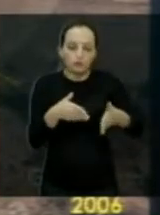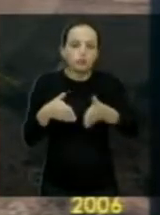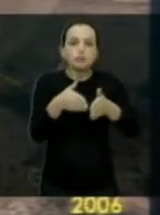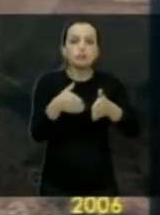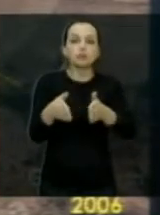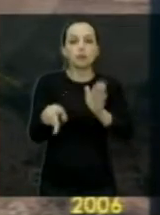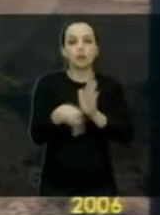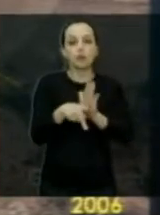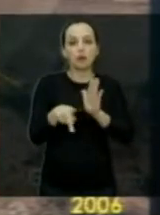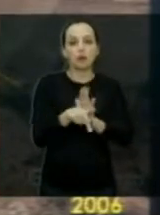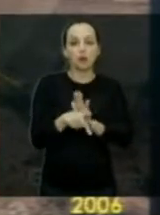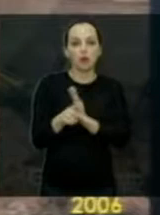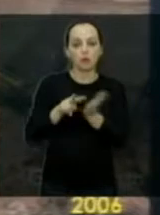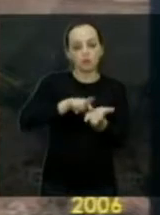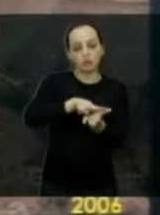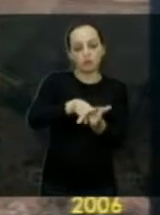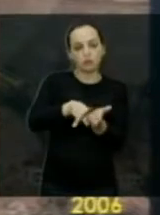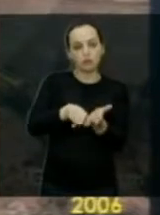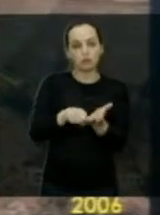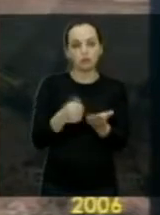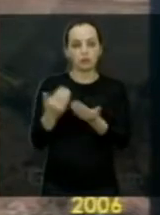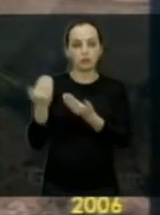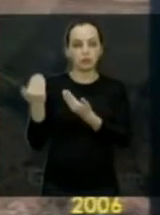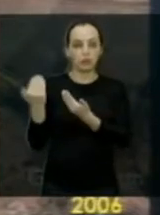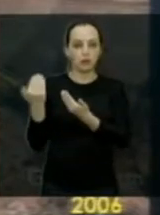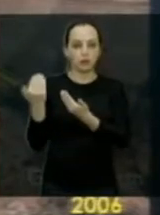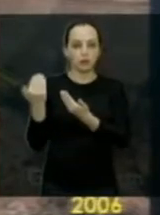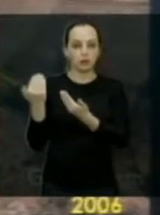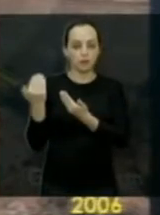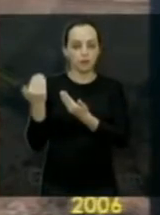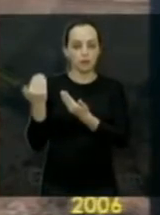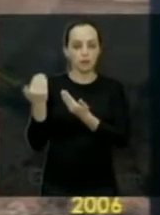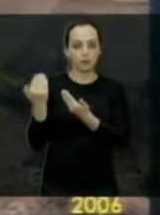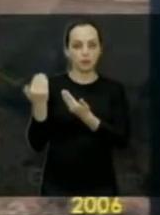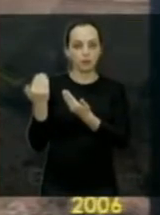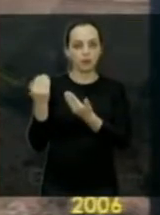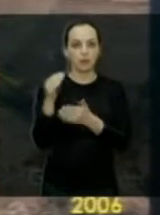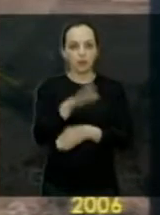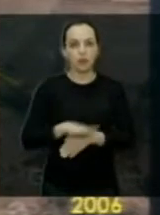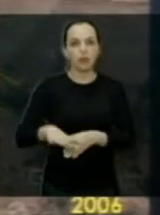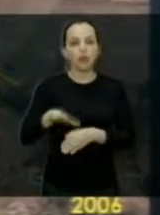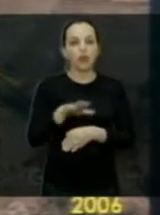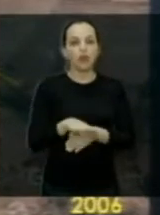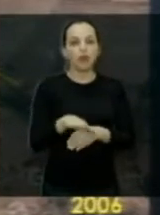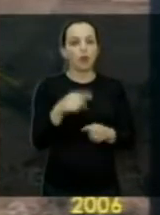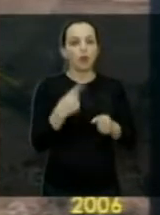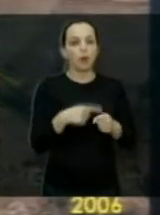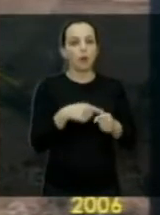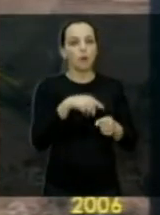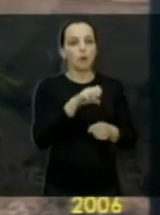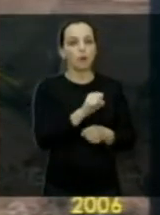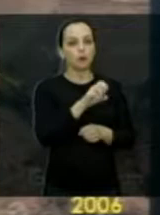Corre do Cupim, o Marivã, o Tanquinho, aquela região ali do Seu Almidei,